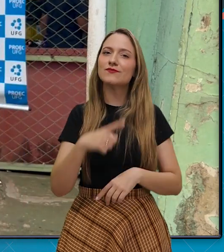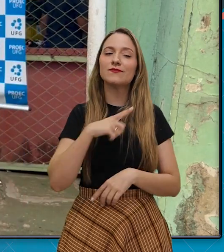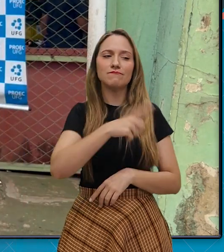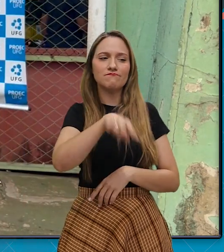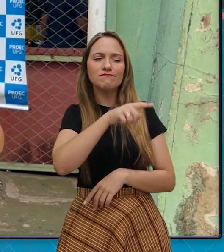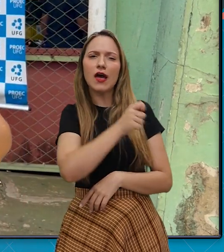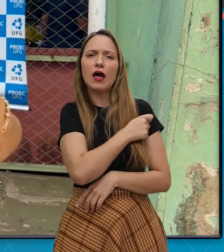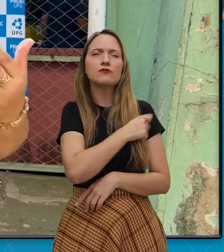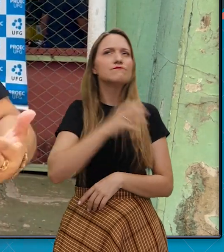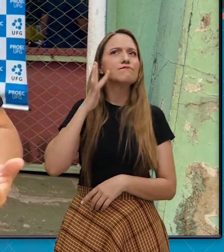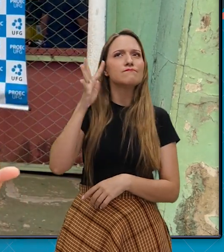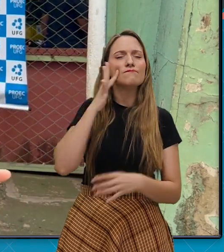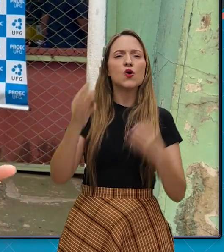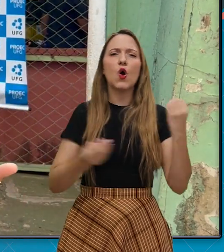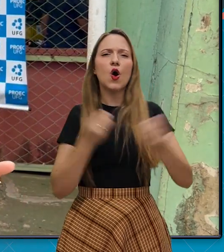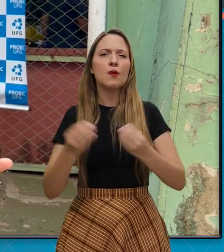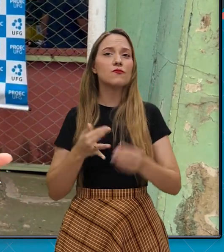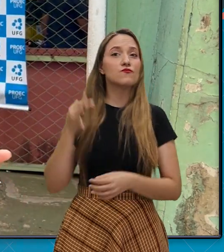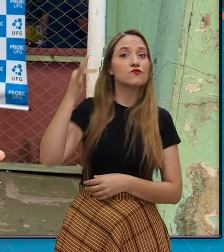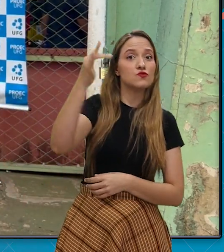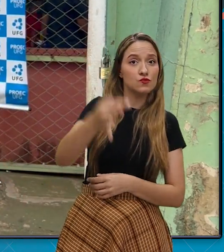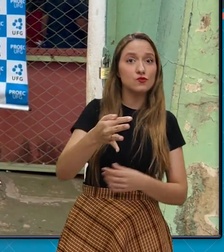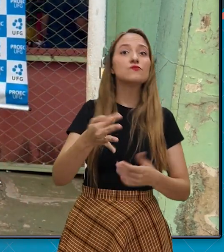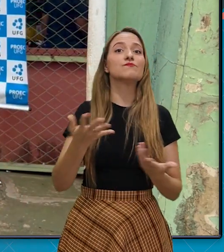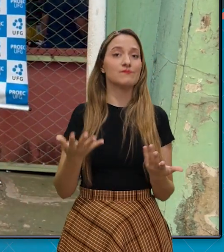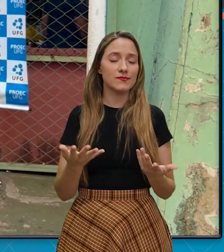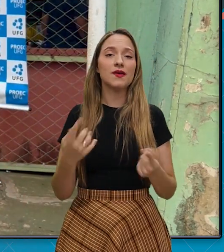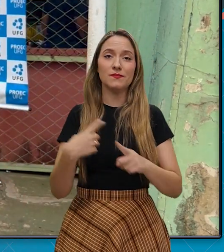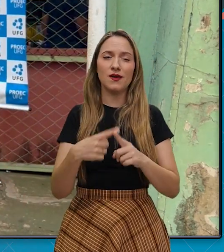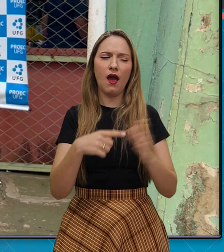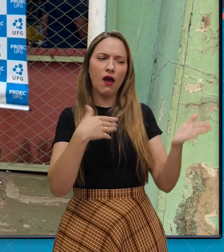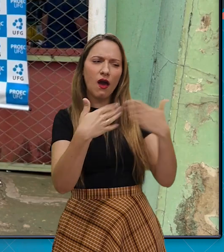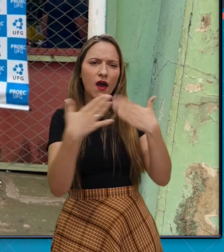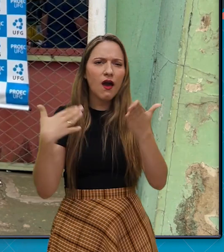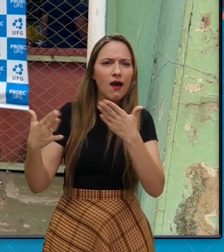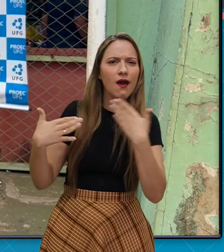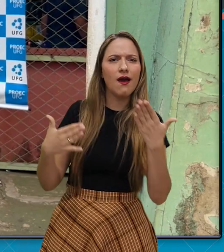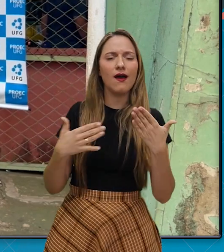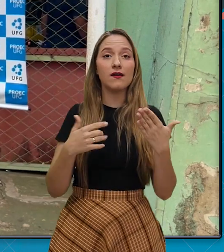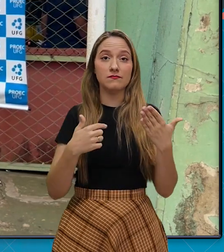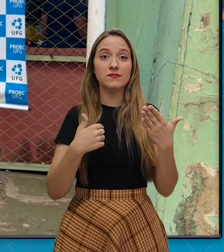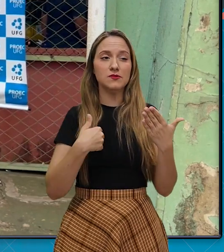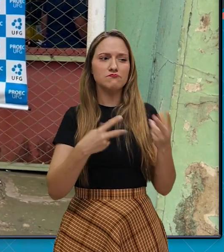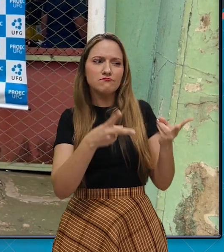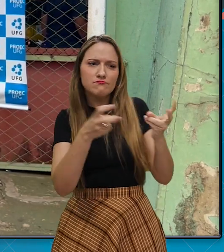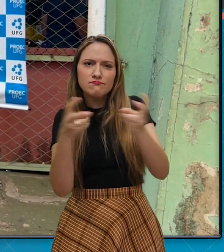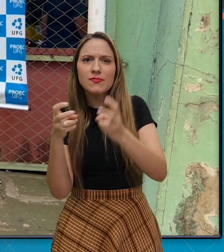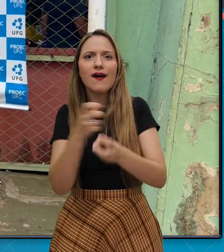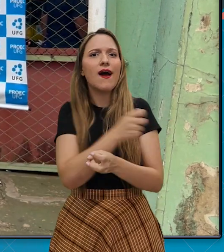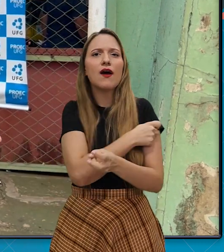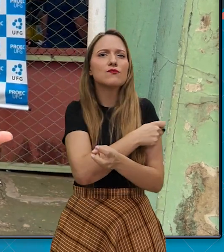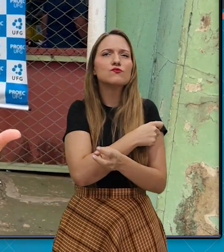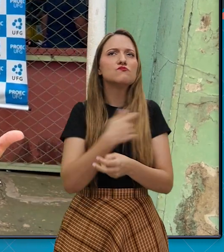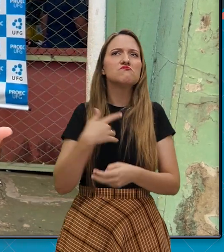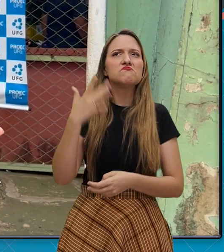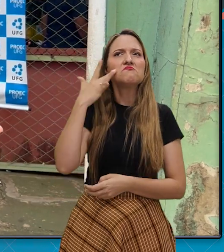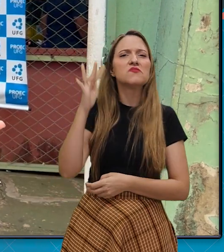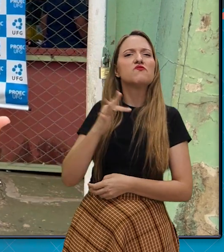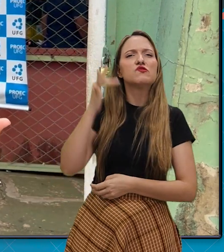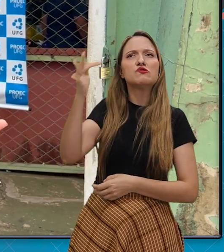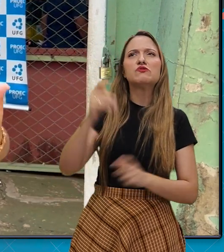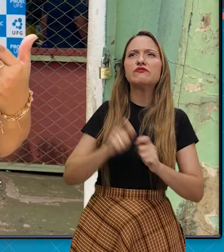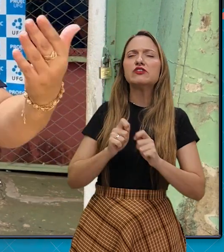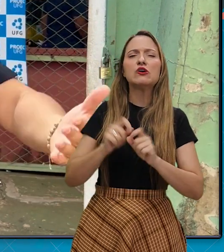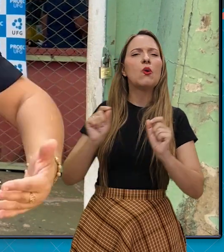vai fazer com que eles pensem no futuro. Porque, numa conversa rápida com alguns alunos, tem muitos que não têm essa